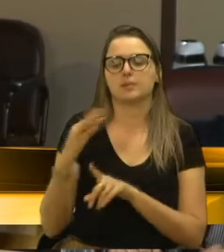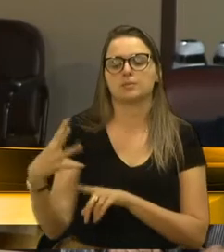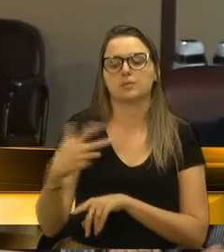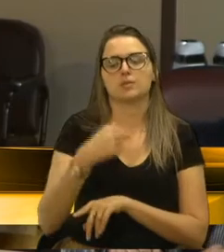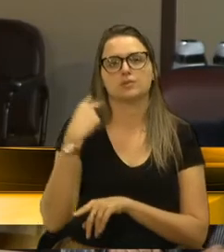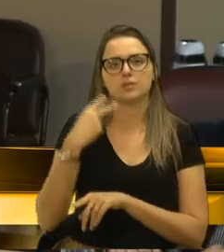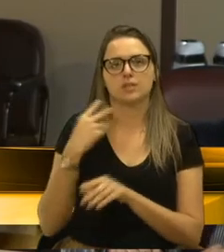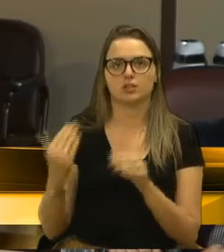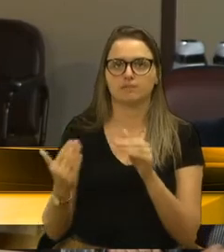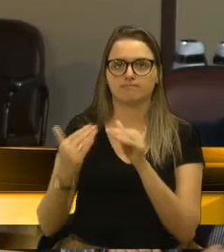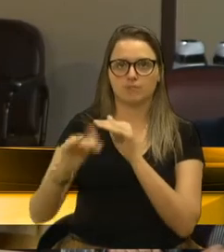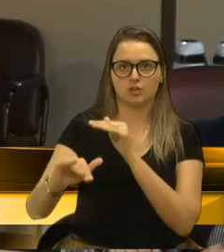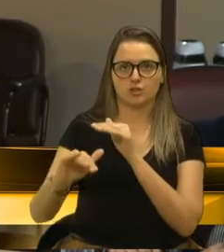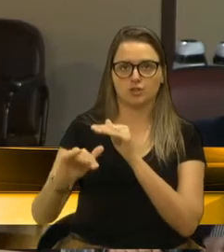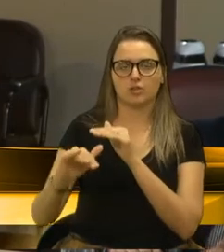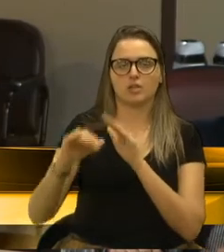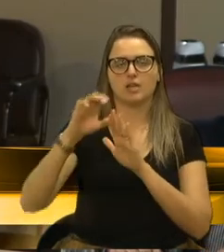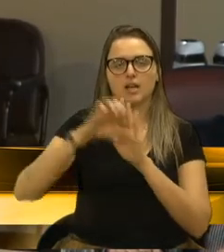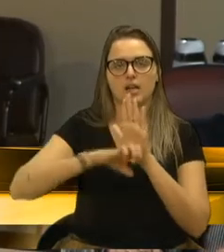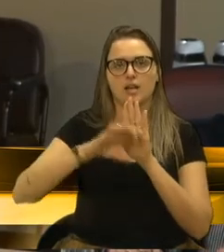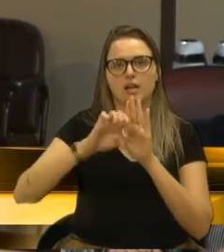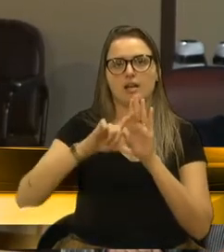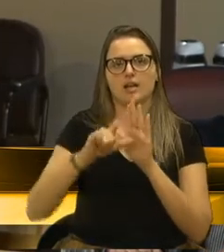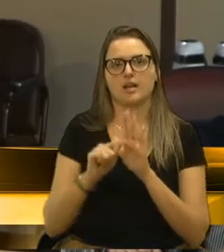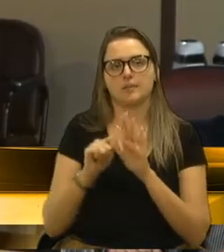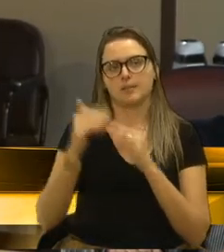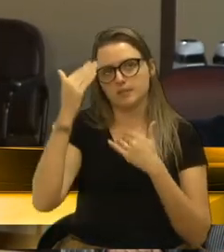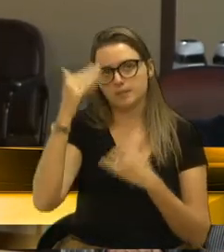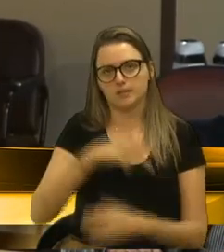vereadores que analisem essa emenda e votem contrário. Obrigado, presidente.